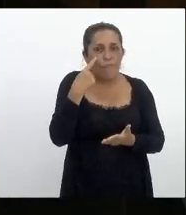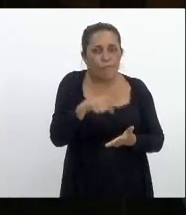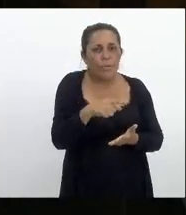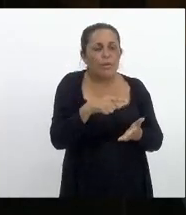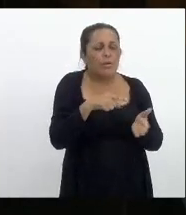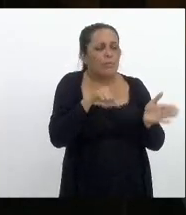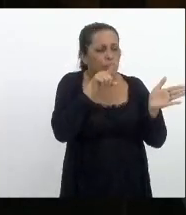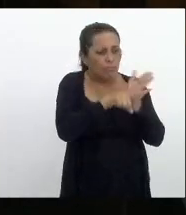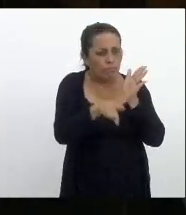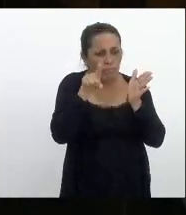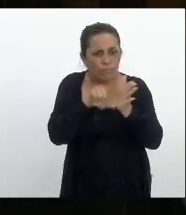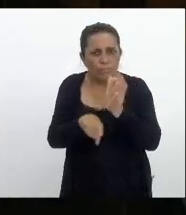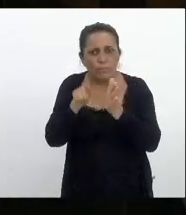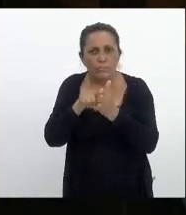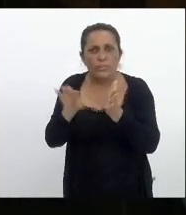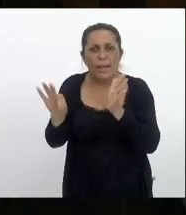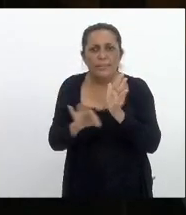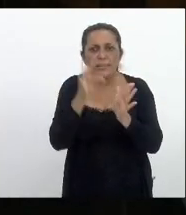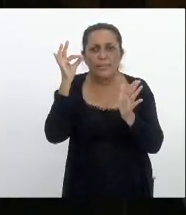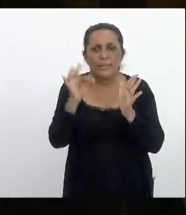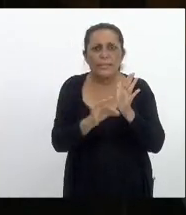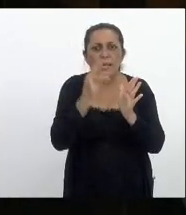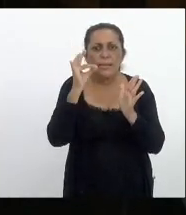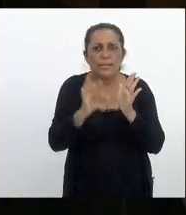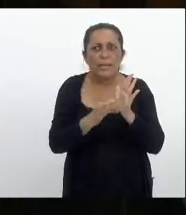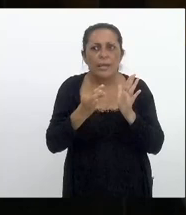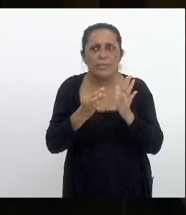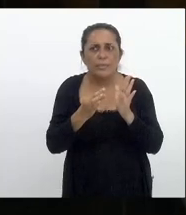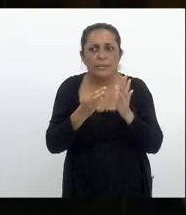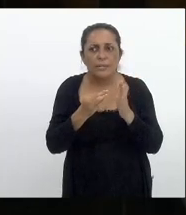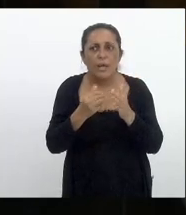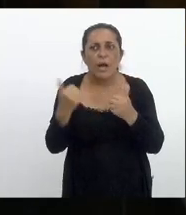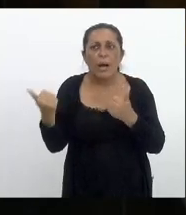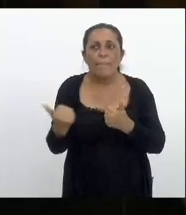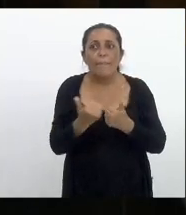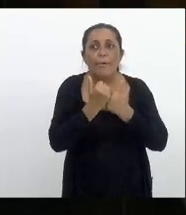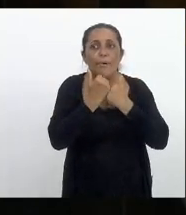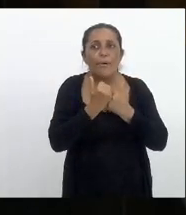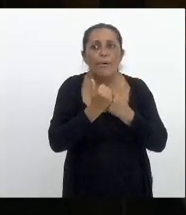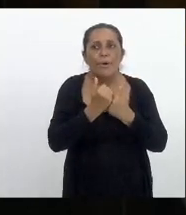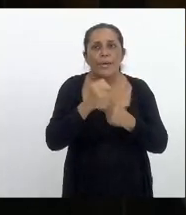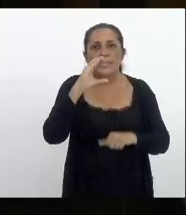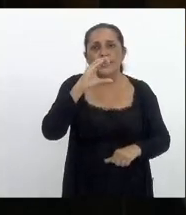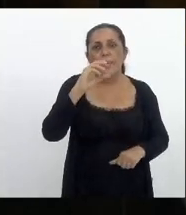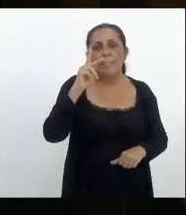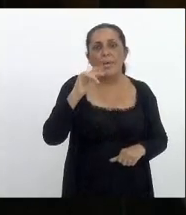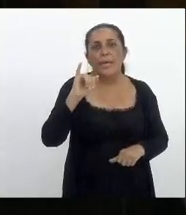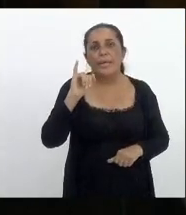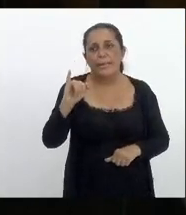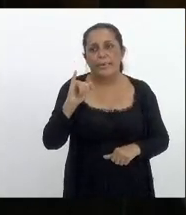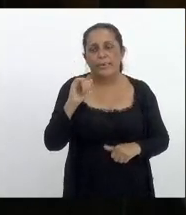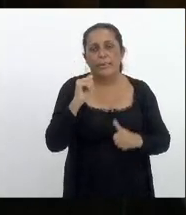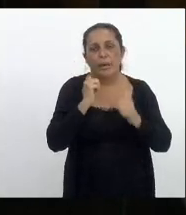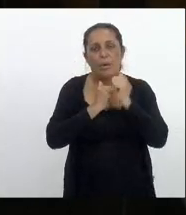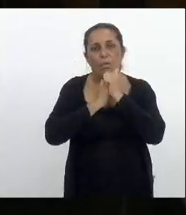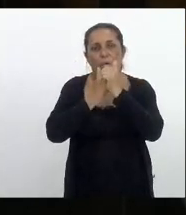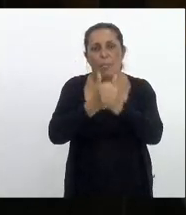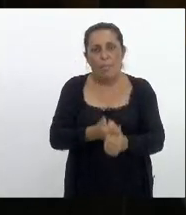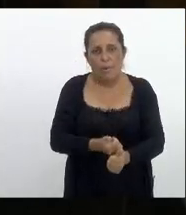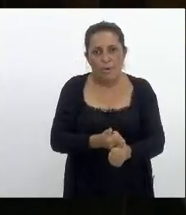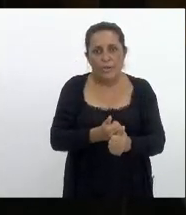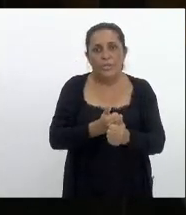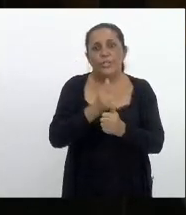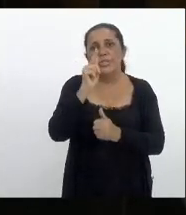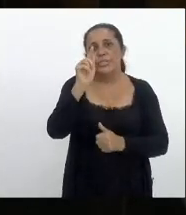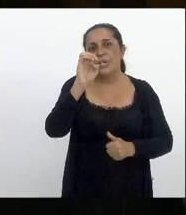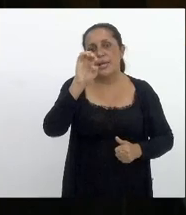por um que assinasse e desse entrada comigo o apoiamento da CPI que acompanhasse as GEs as